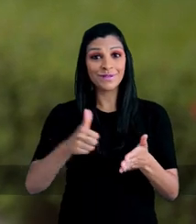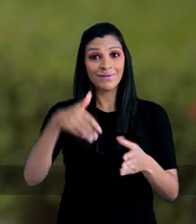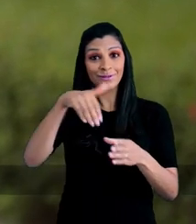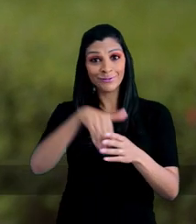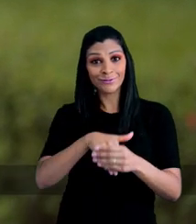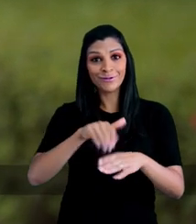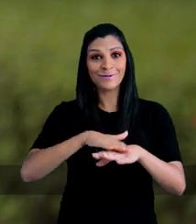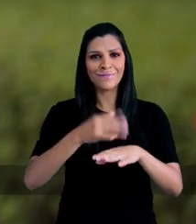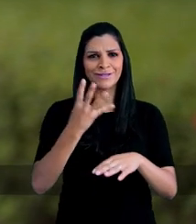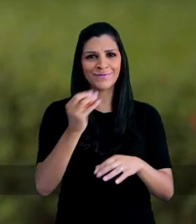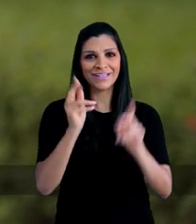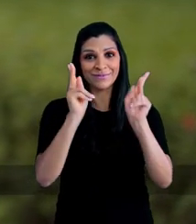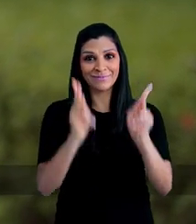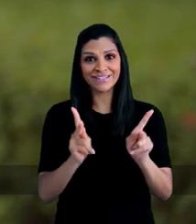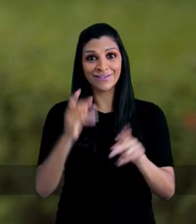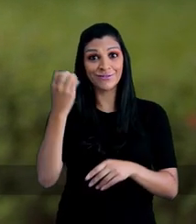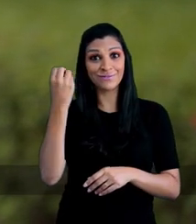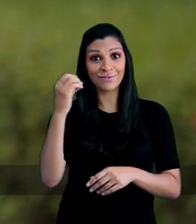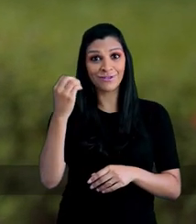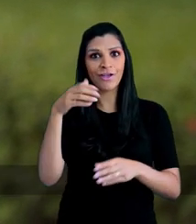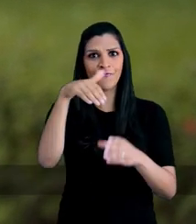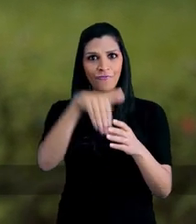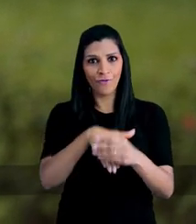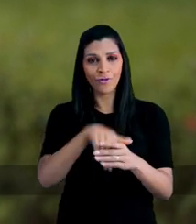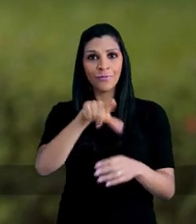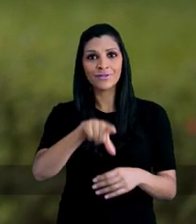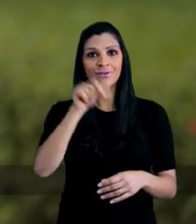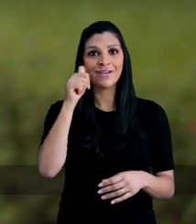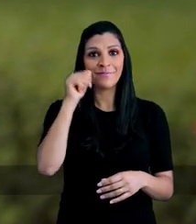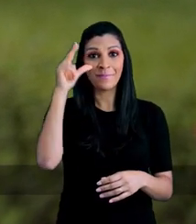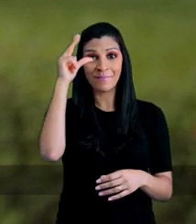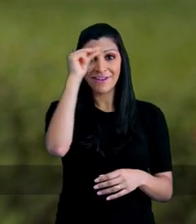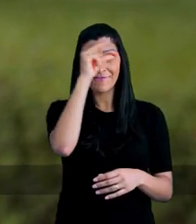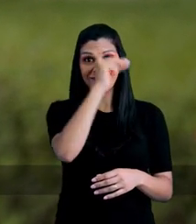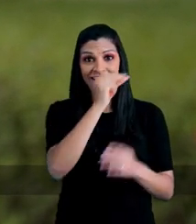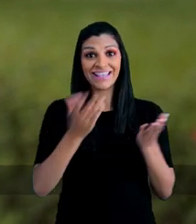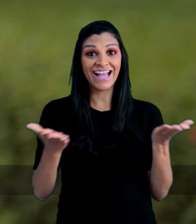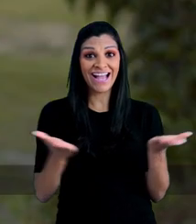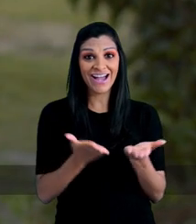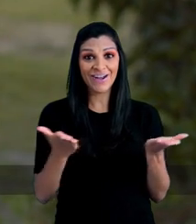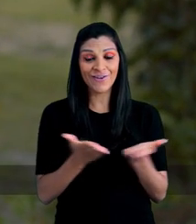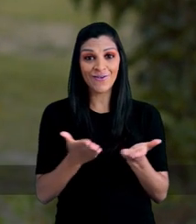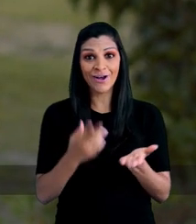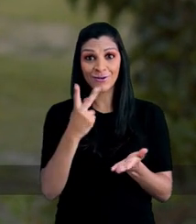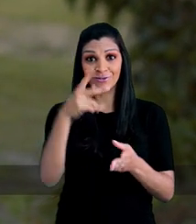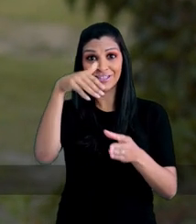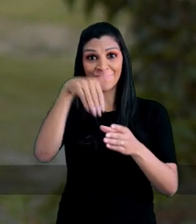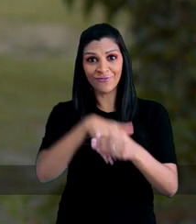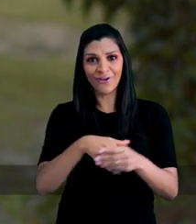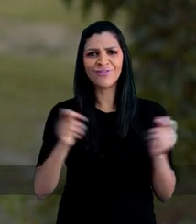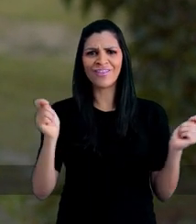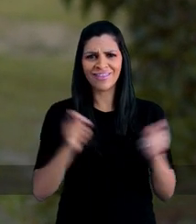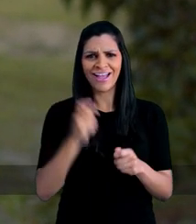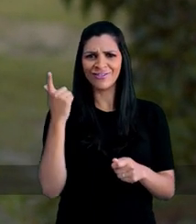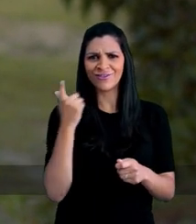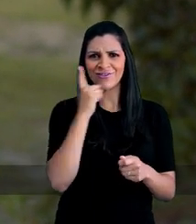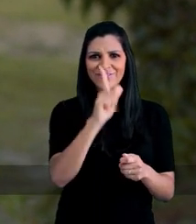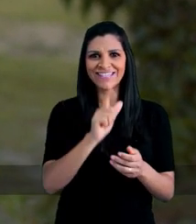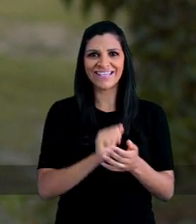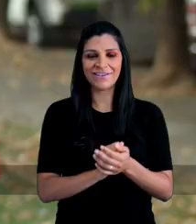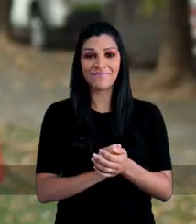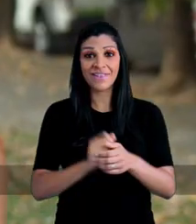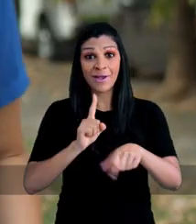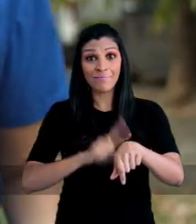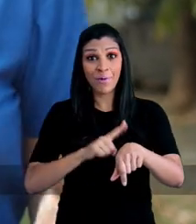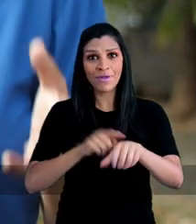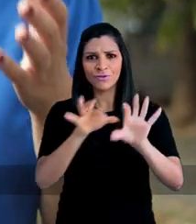No primeiro turno, mais de 40% da cidade votou para eleger uma prefeita. Agora, com o teu voto, a gente vai